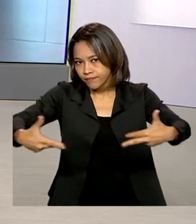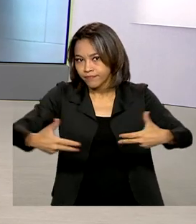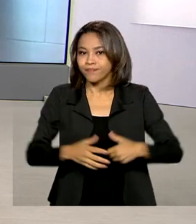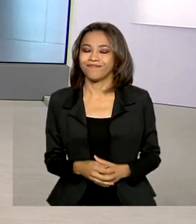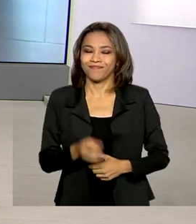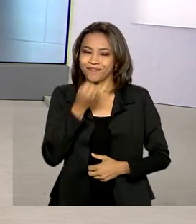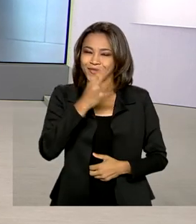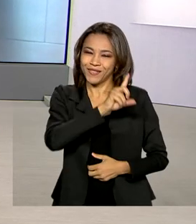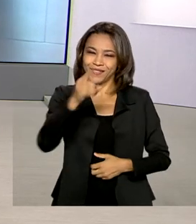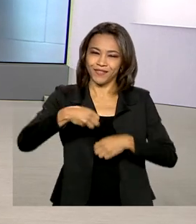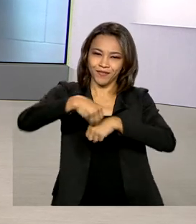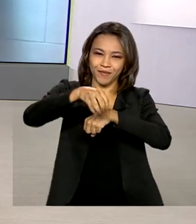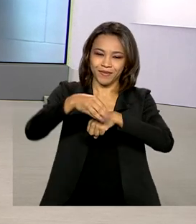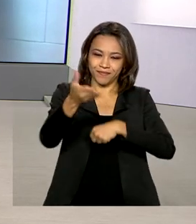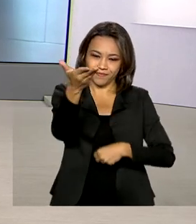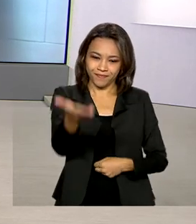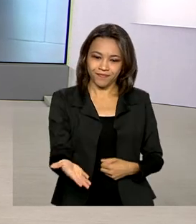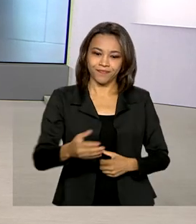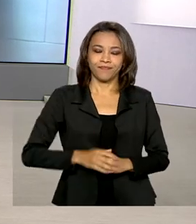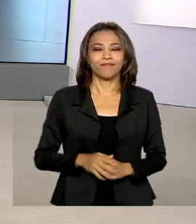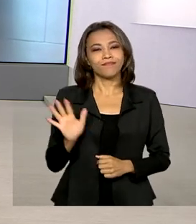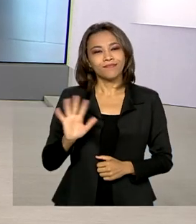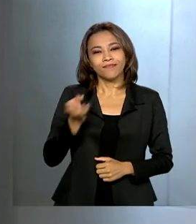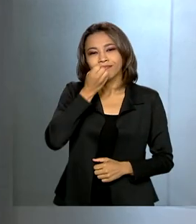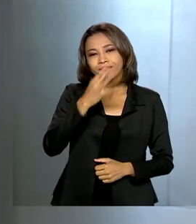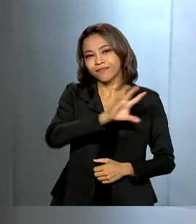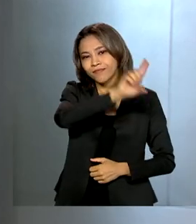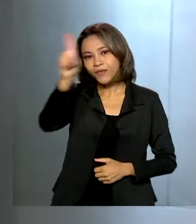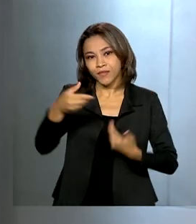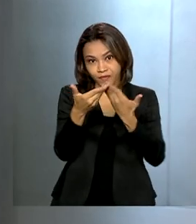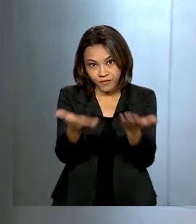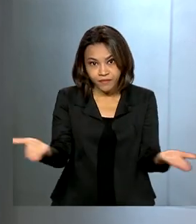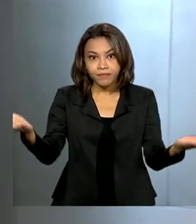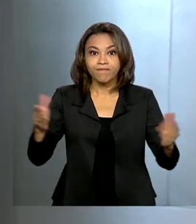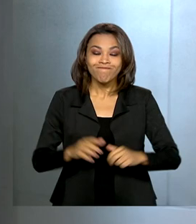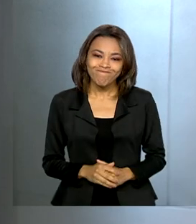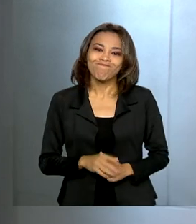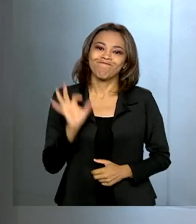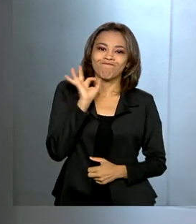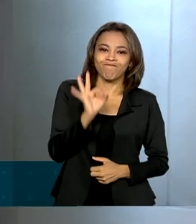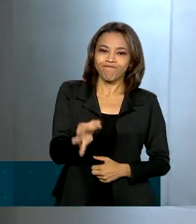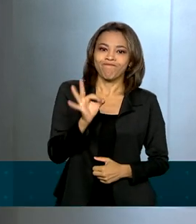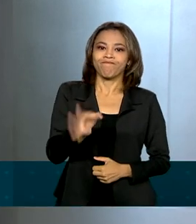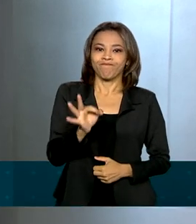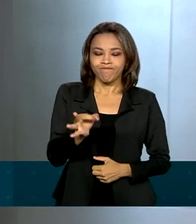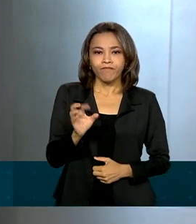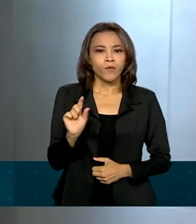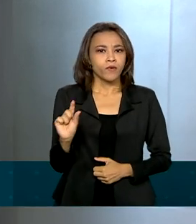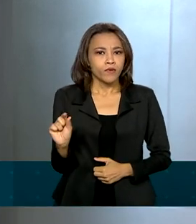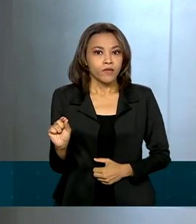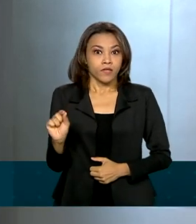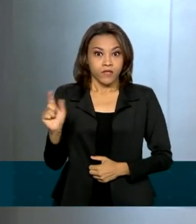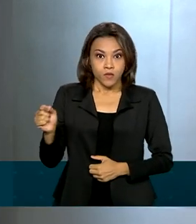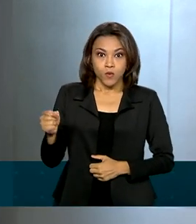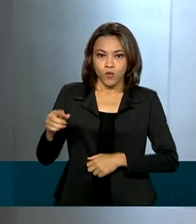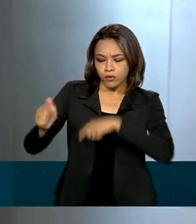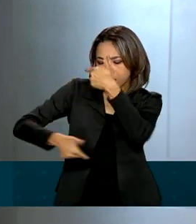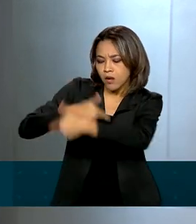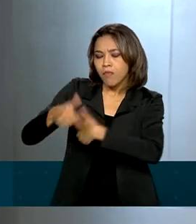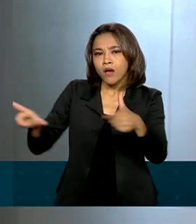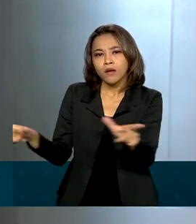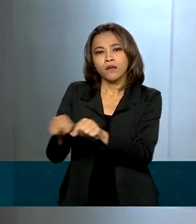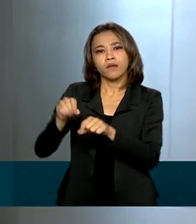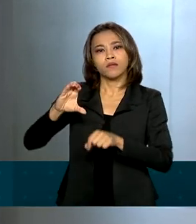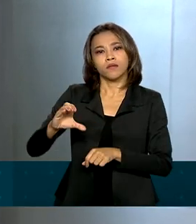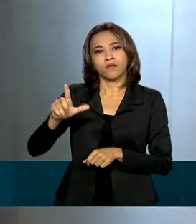Gabi, bom dia. Olá, Renata. Bom dia. Um bom dia a todos. É isso mesmo. E olha, a iniciativa da Controladoria Geral